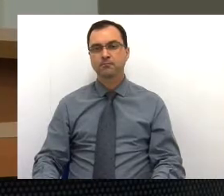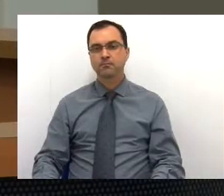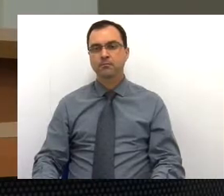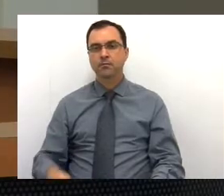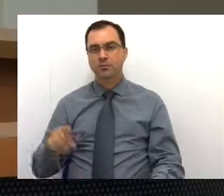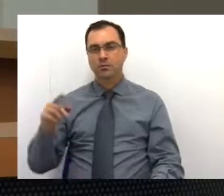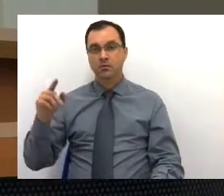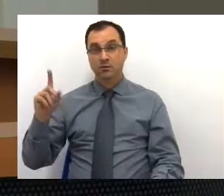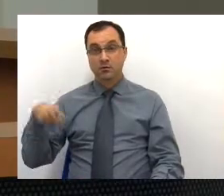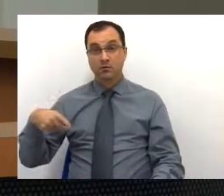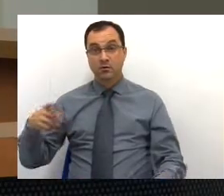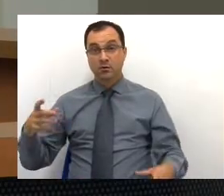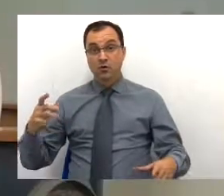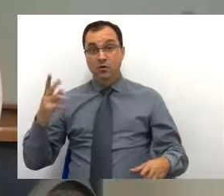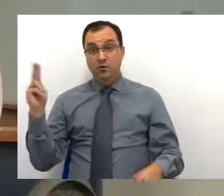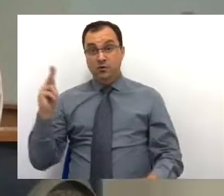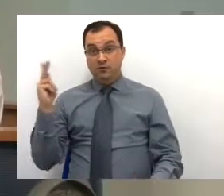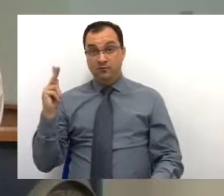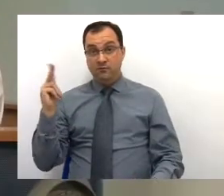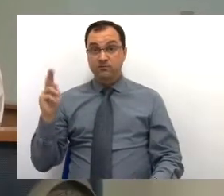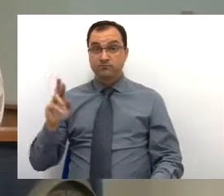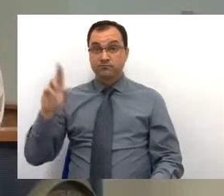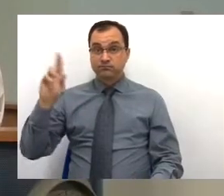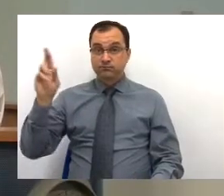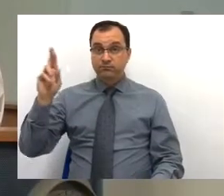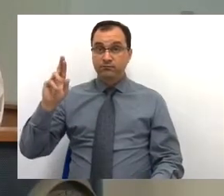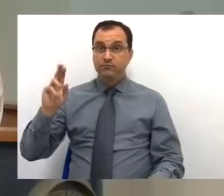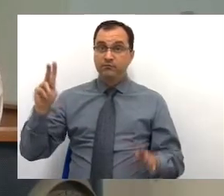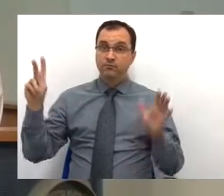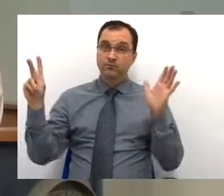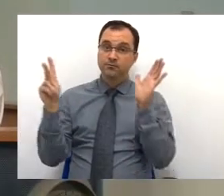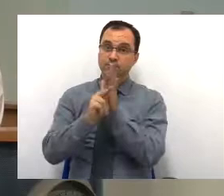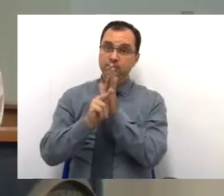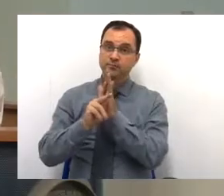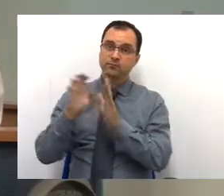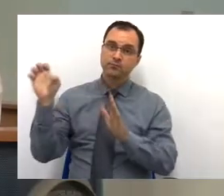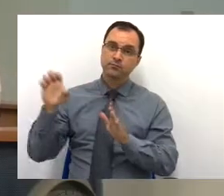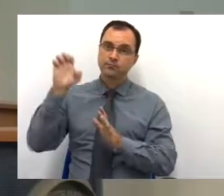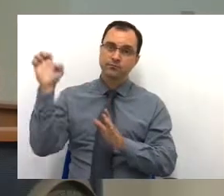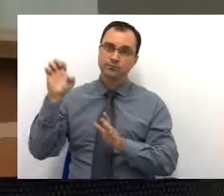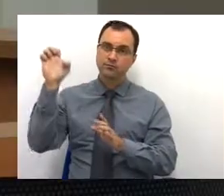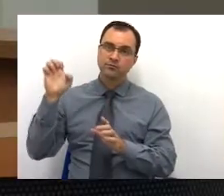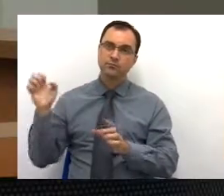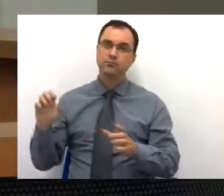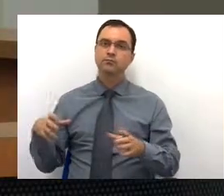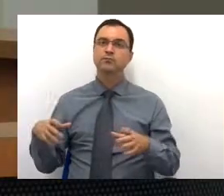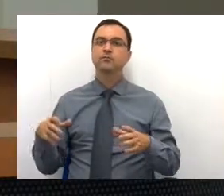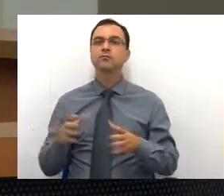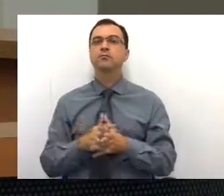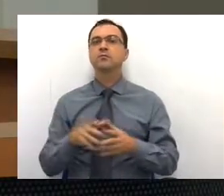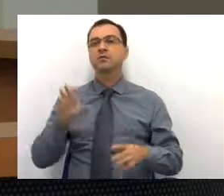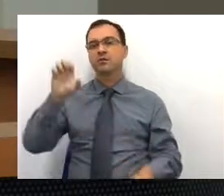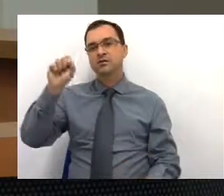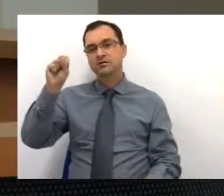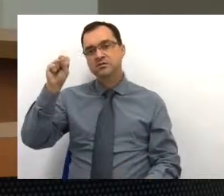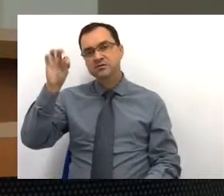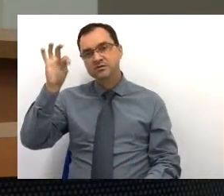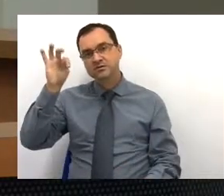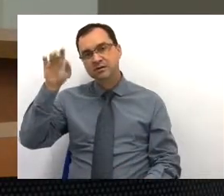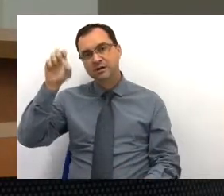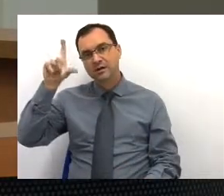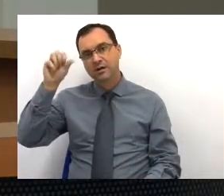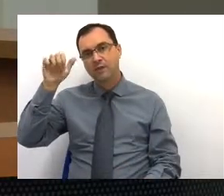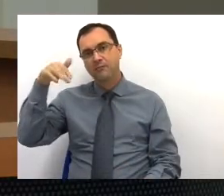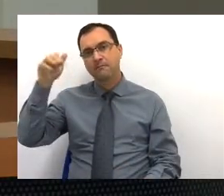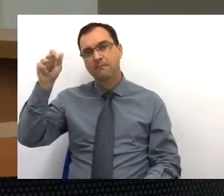Essas são os valores referentes ao Estado, né? Então, temos lá a subvenção social à congregação Estela Mares, fundo a